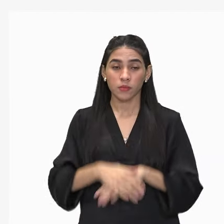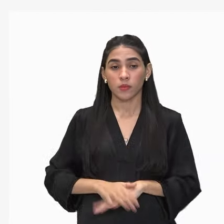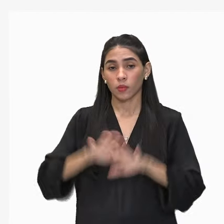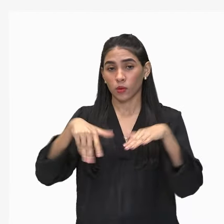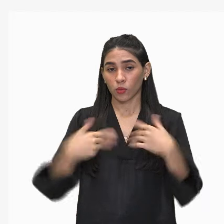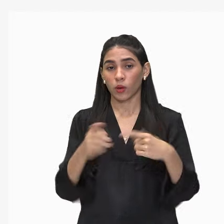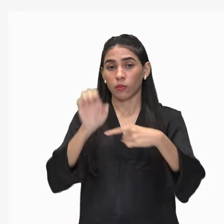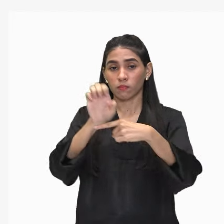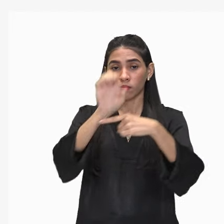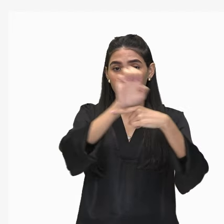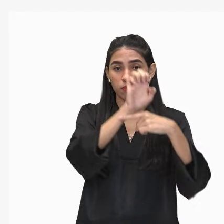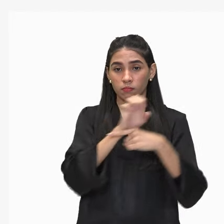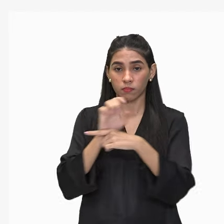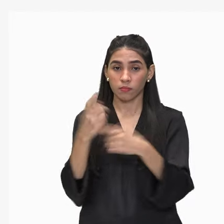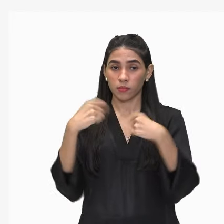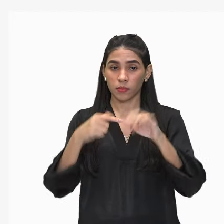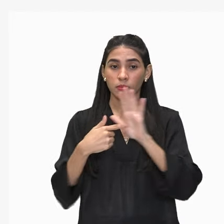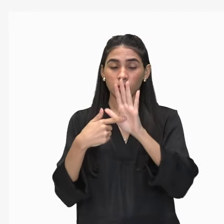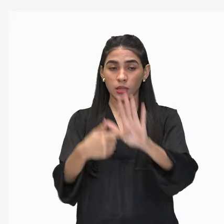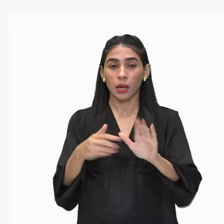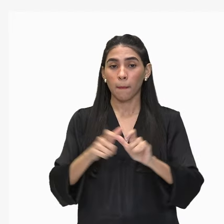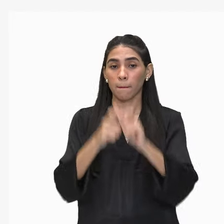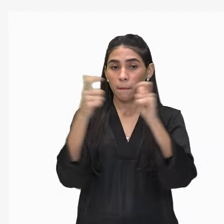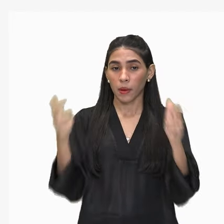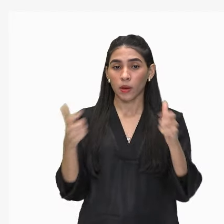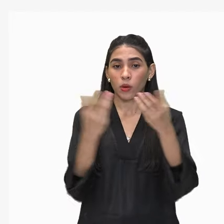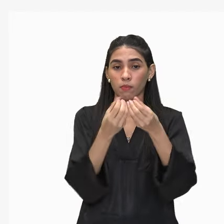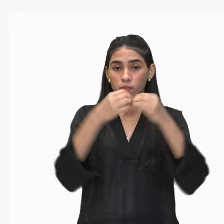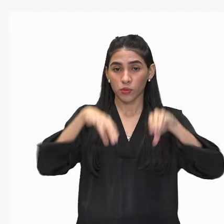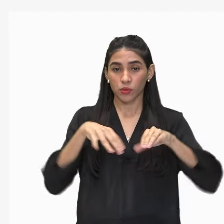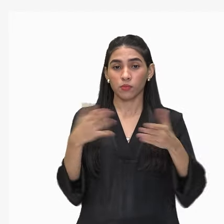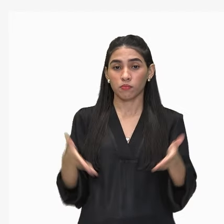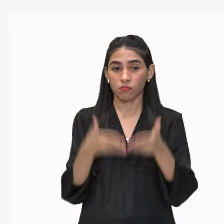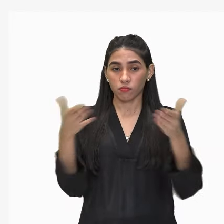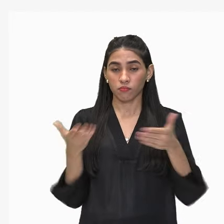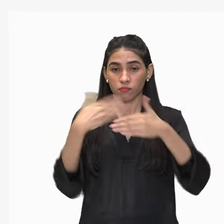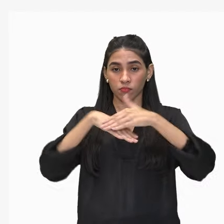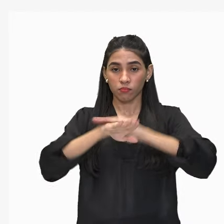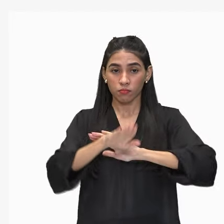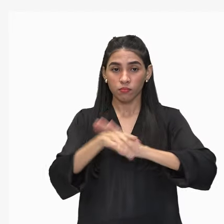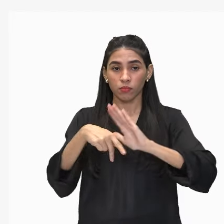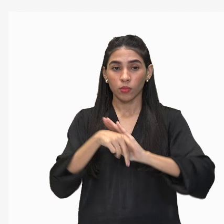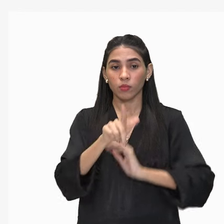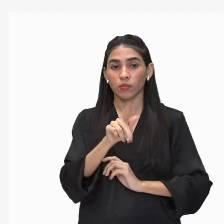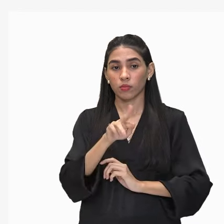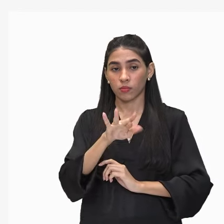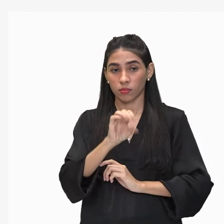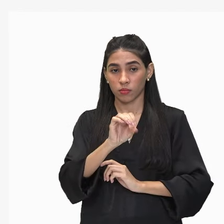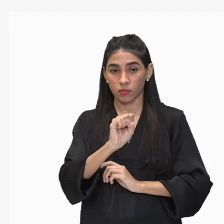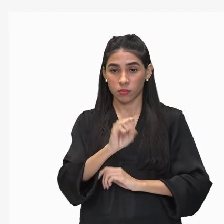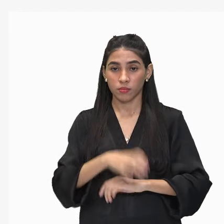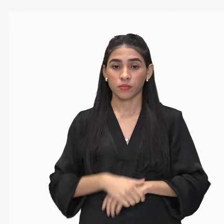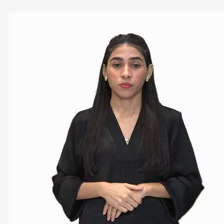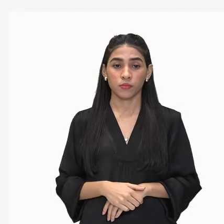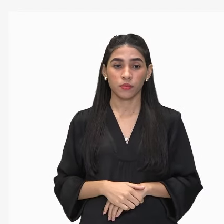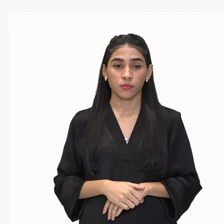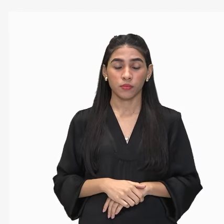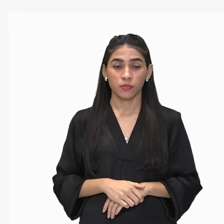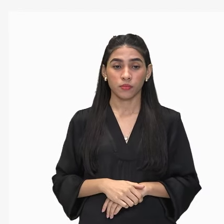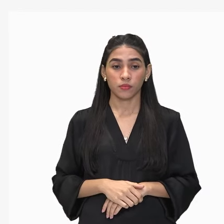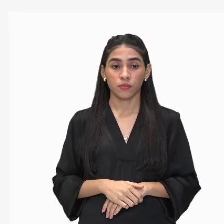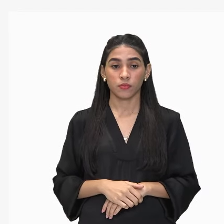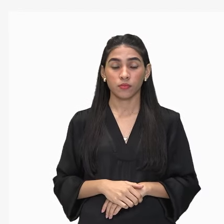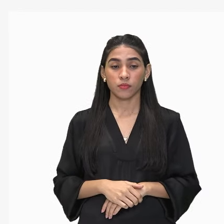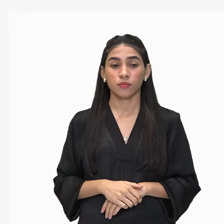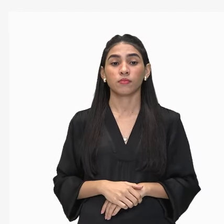regiões deverá apresentar maiores prejuízos na produção e armazenagem de grãos? E aí nós temos